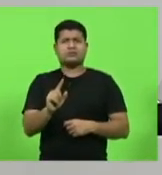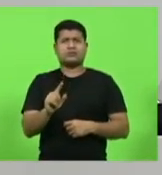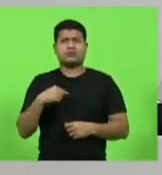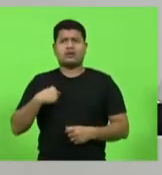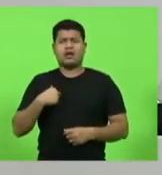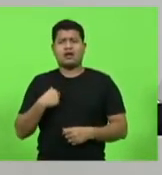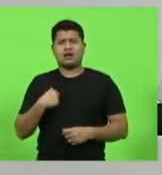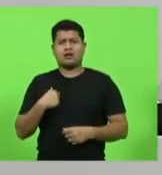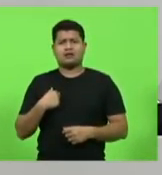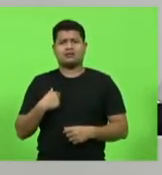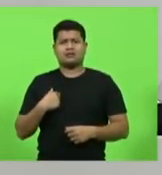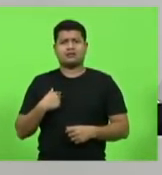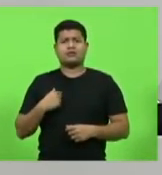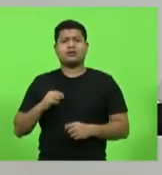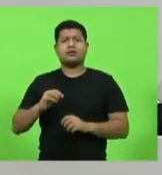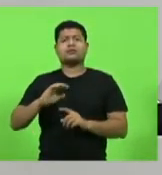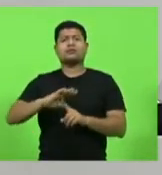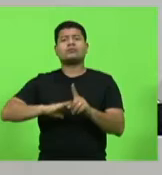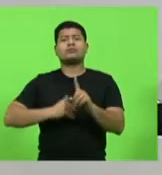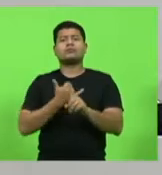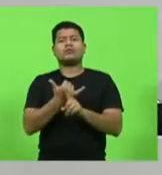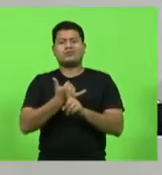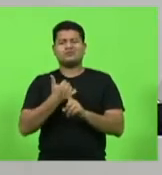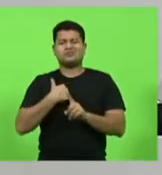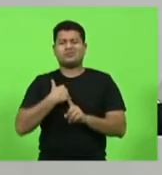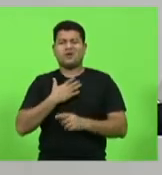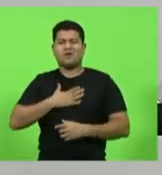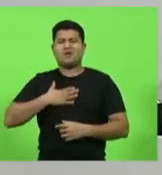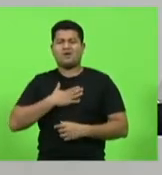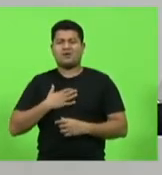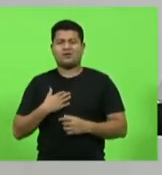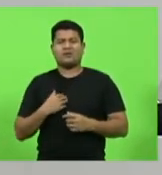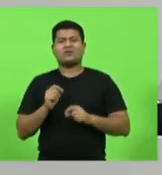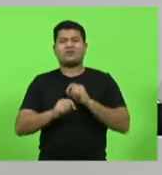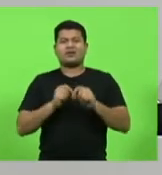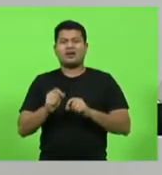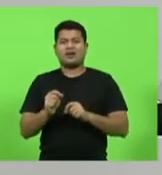sou bom de bullying, de botar apelido nos outros. Creonte.